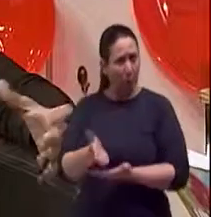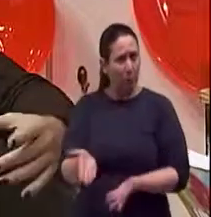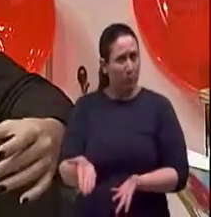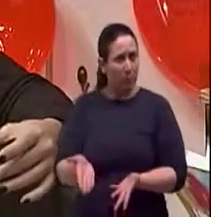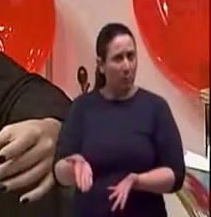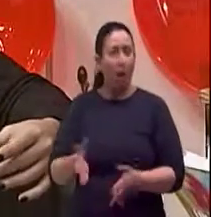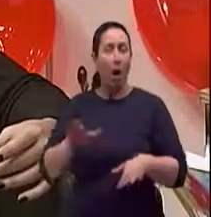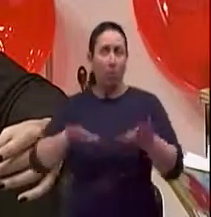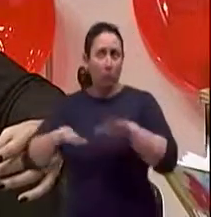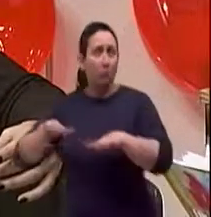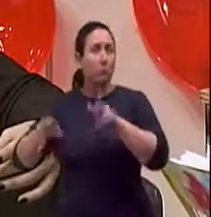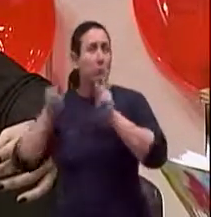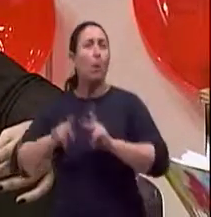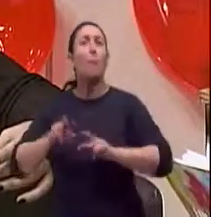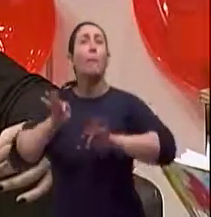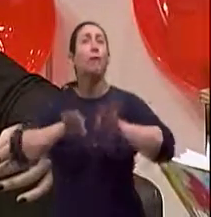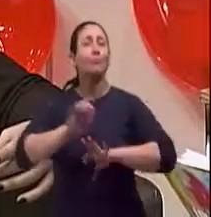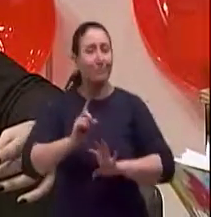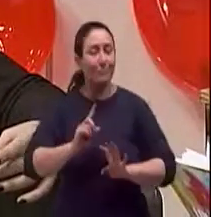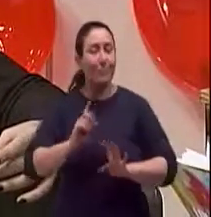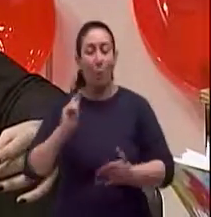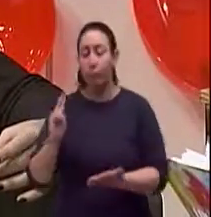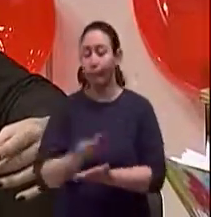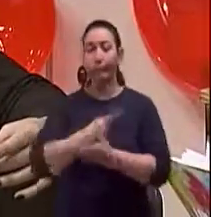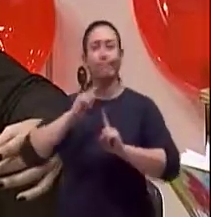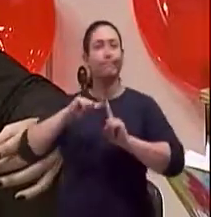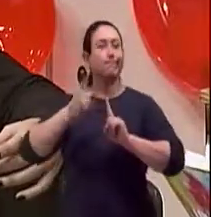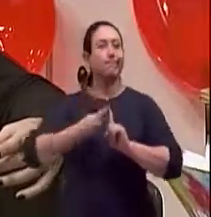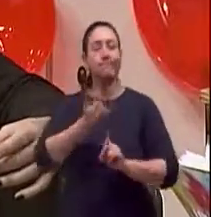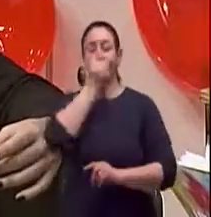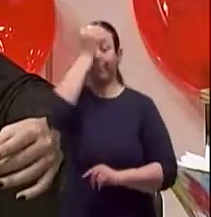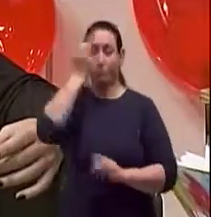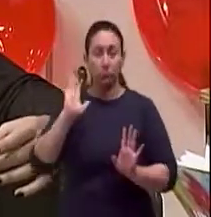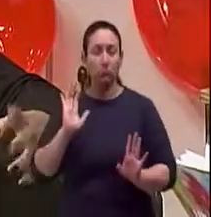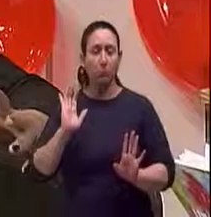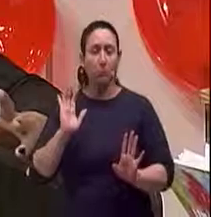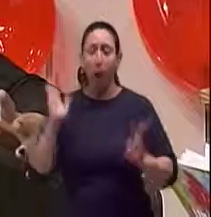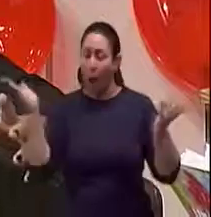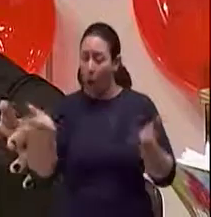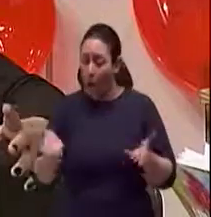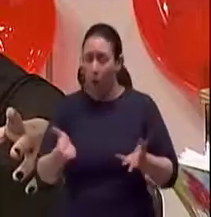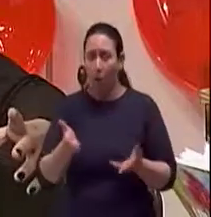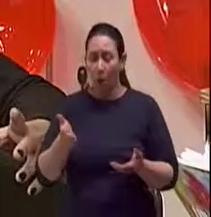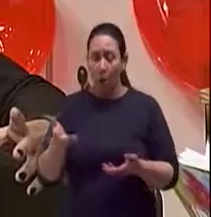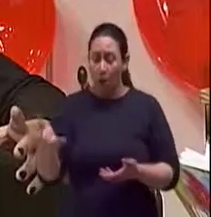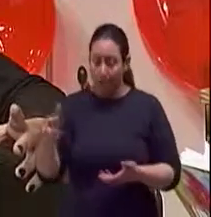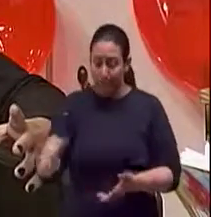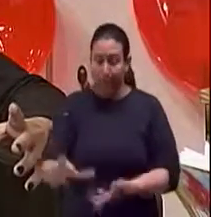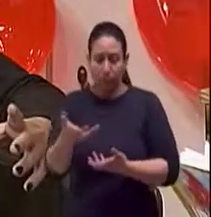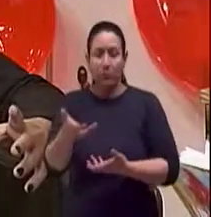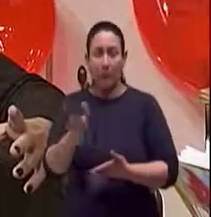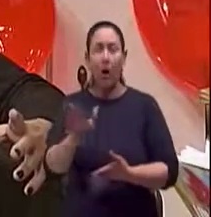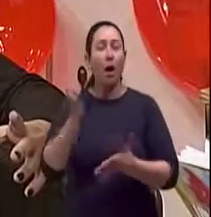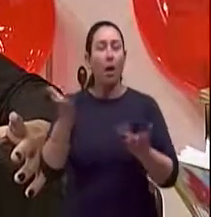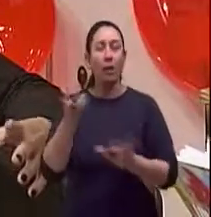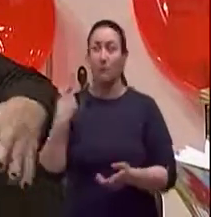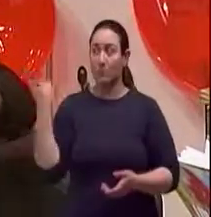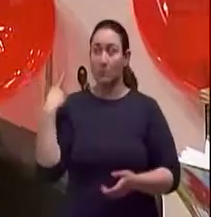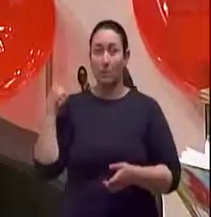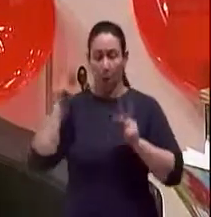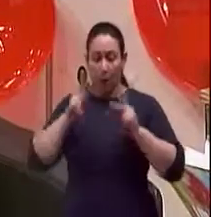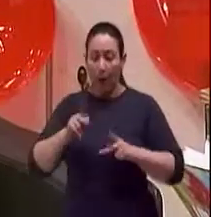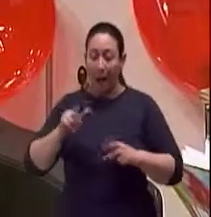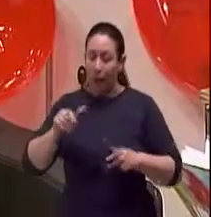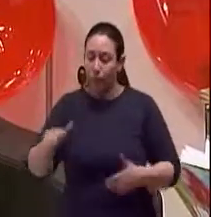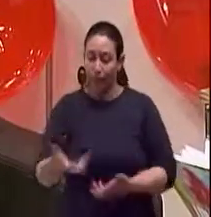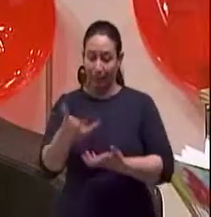levam para esse lado. Mas, assim, algumas pessoas acabam que entra dentro daquela vida, um bebê, e é planejado a nova rotina.